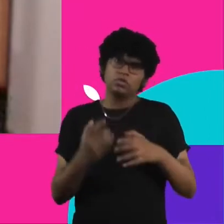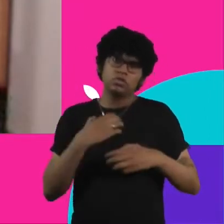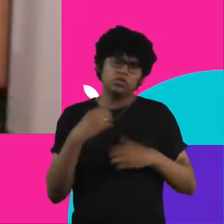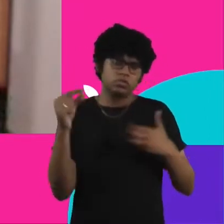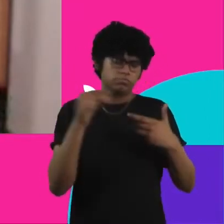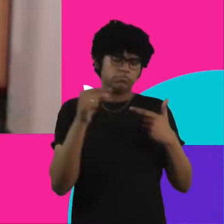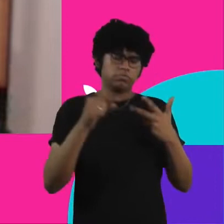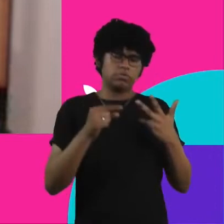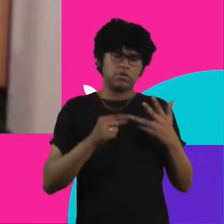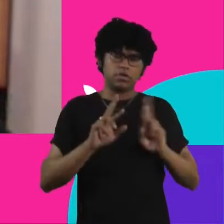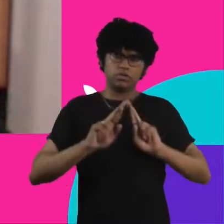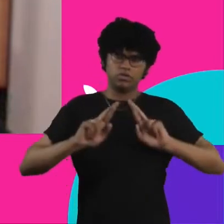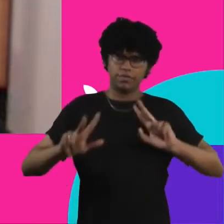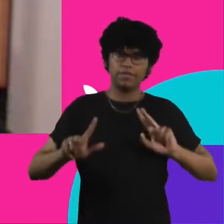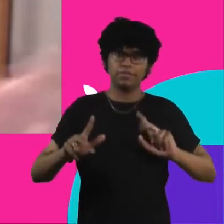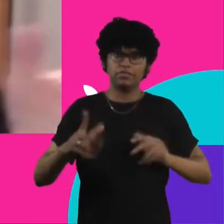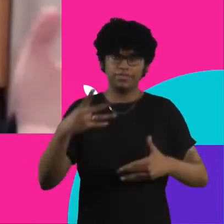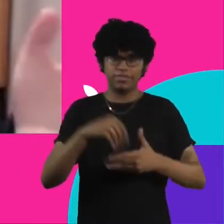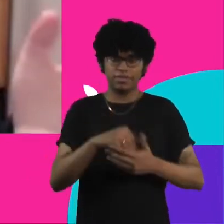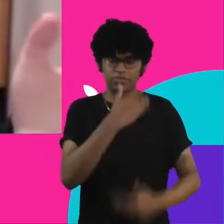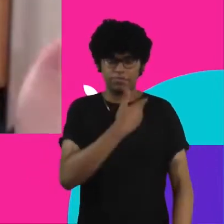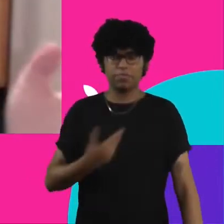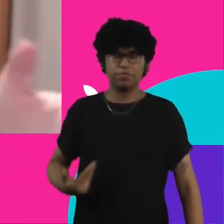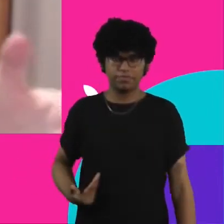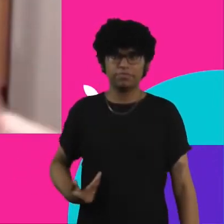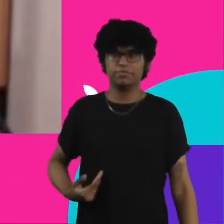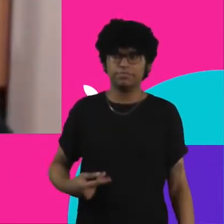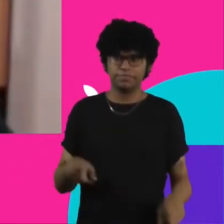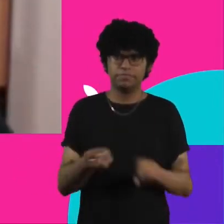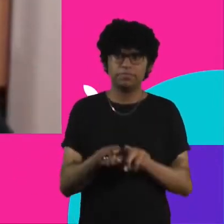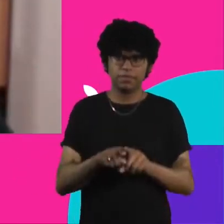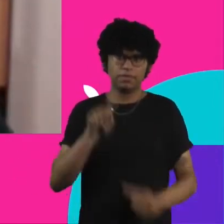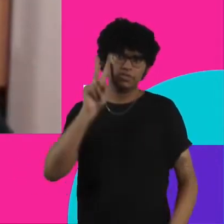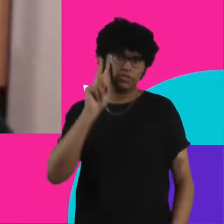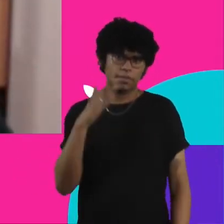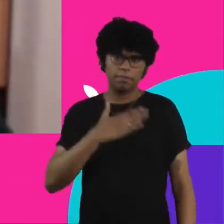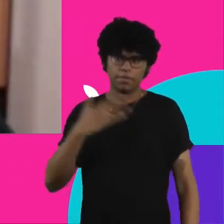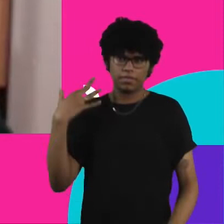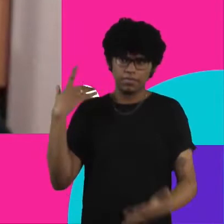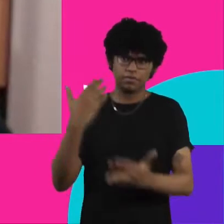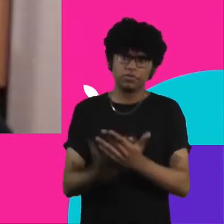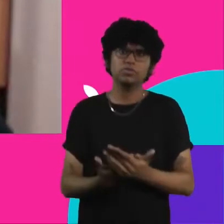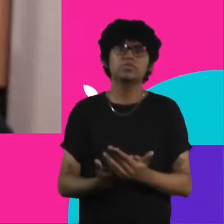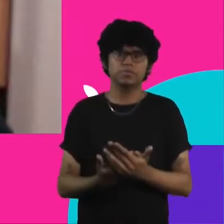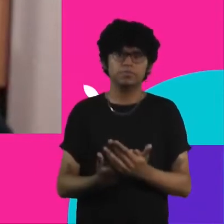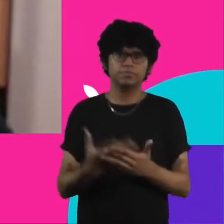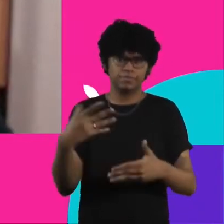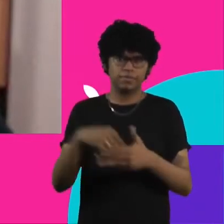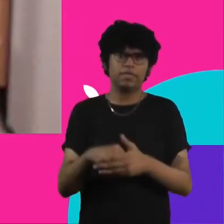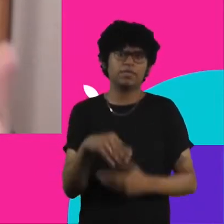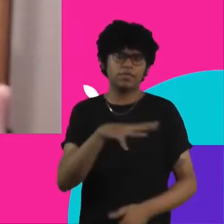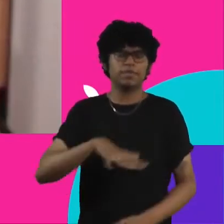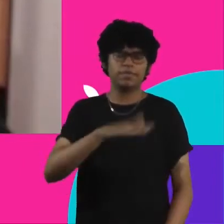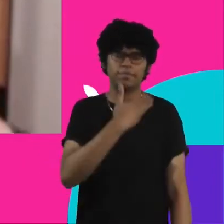diferentes dos dados no setor público e histórias da minha trajetória no setor público, uma